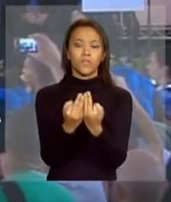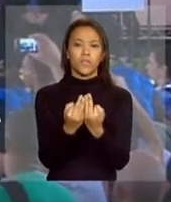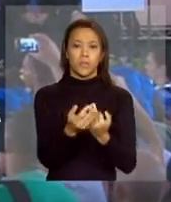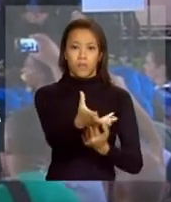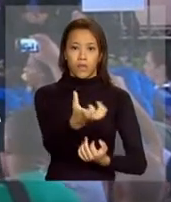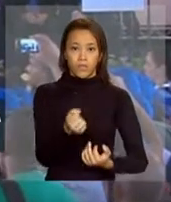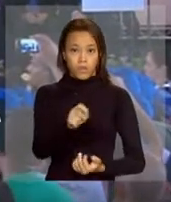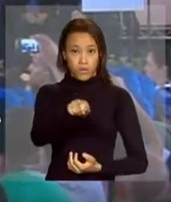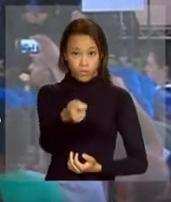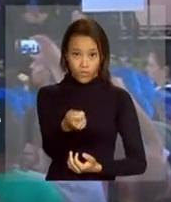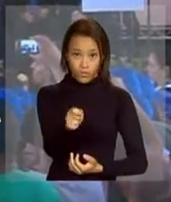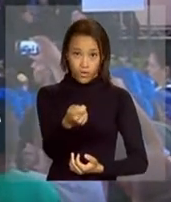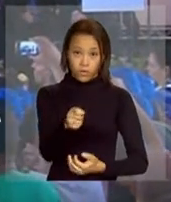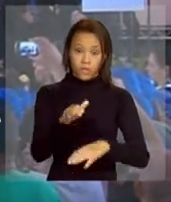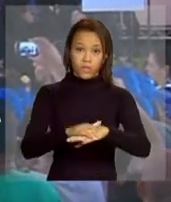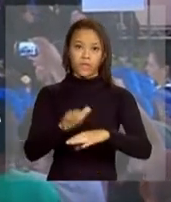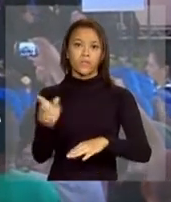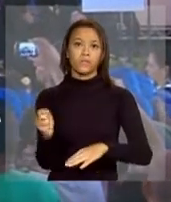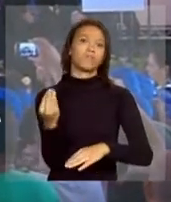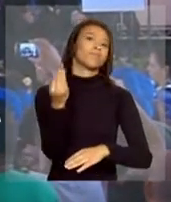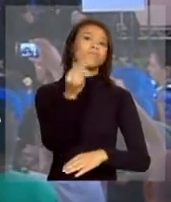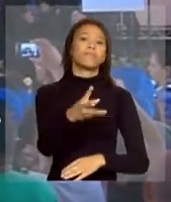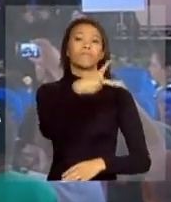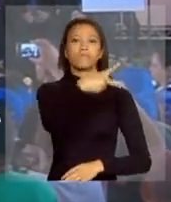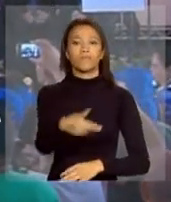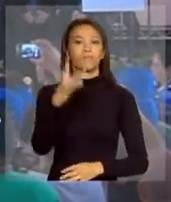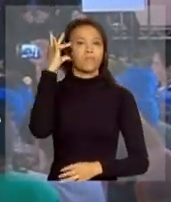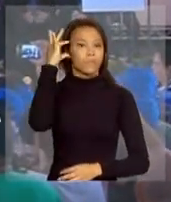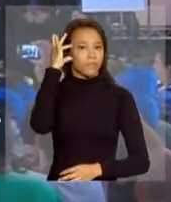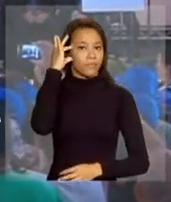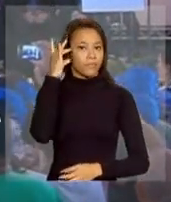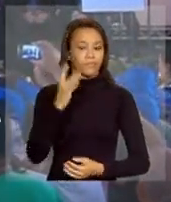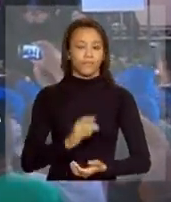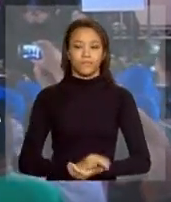receber as chaves da mão da Presidenta da República.